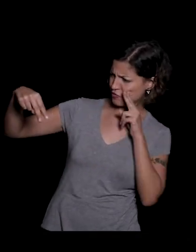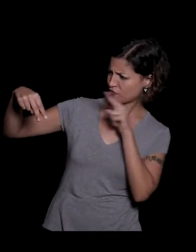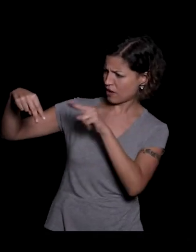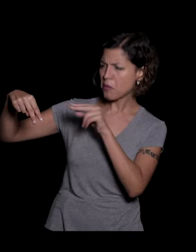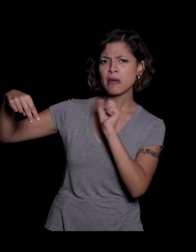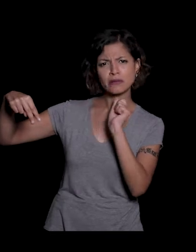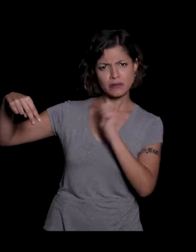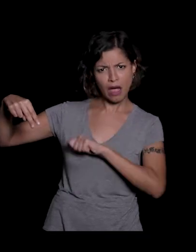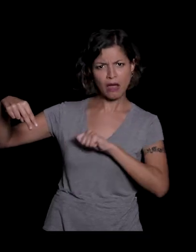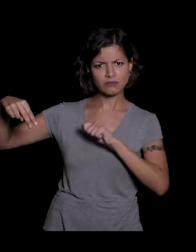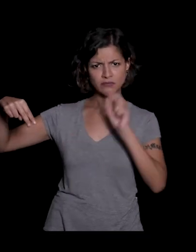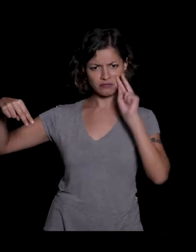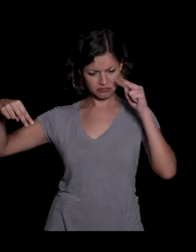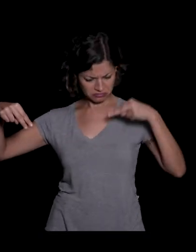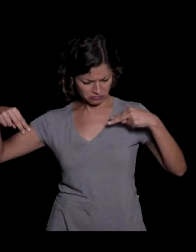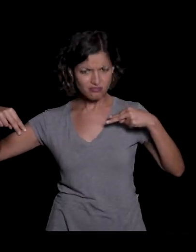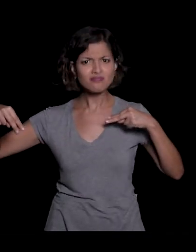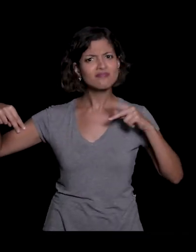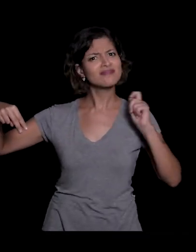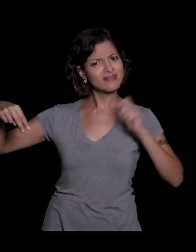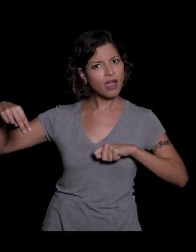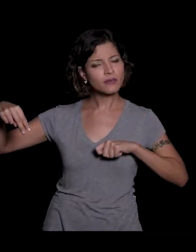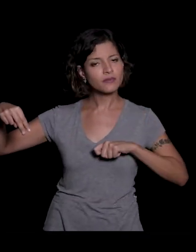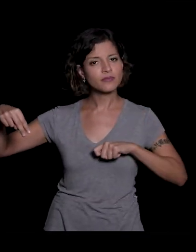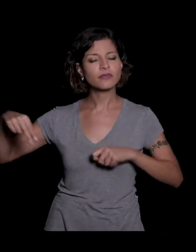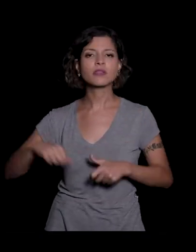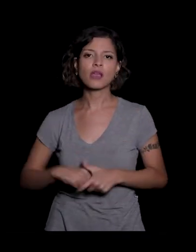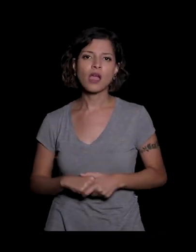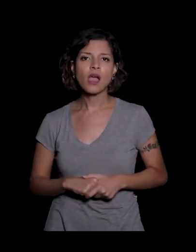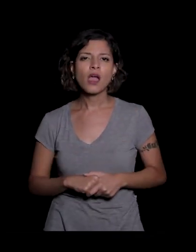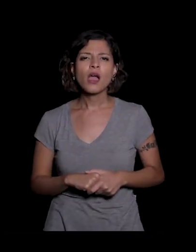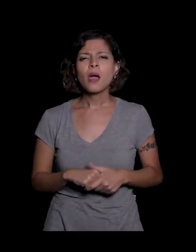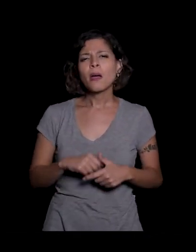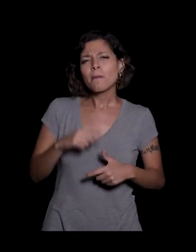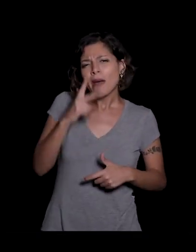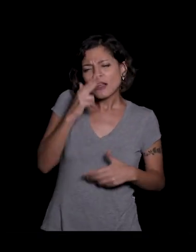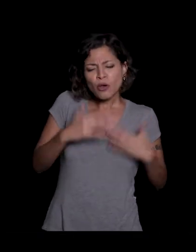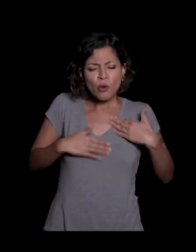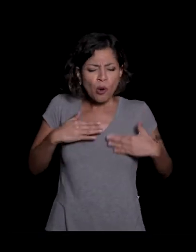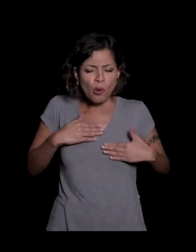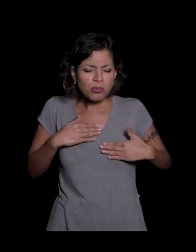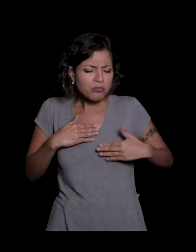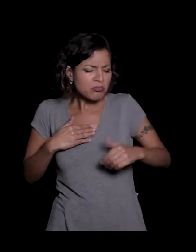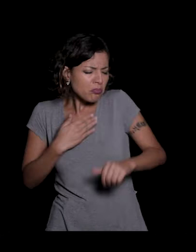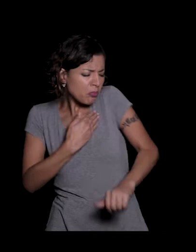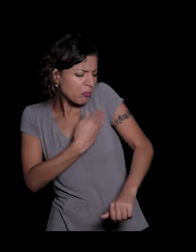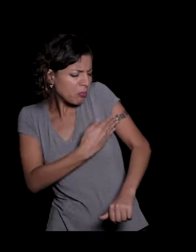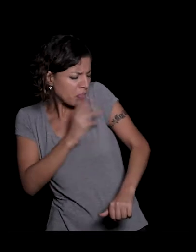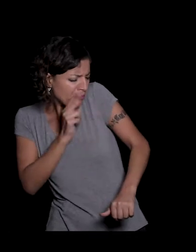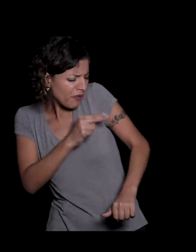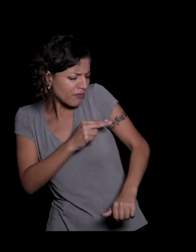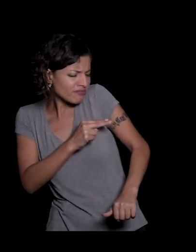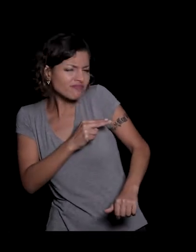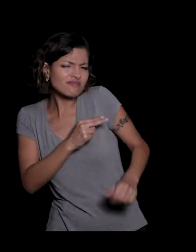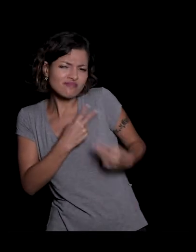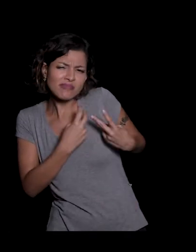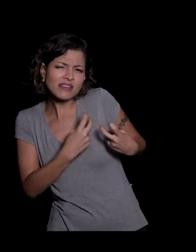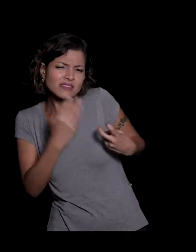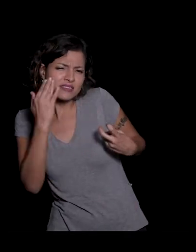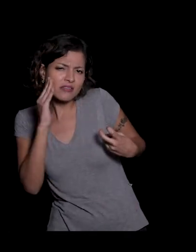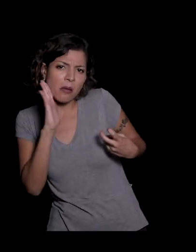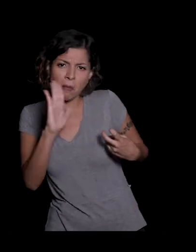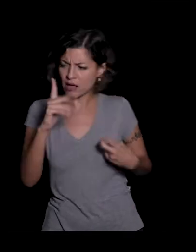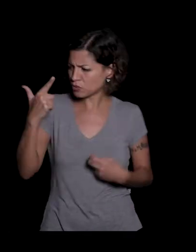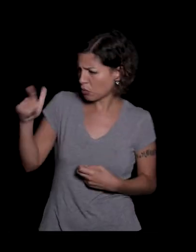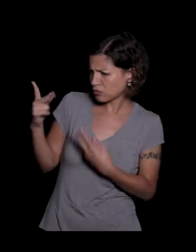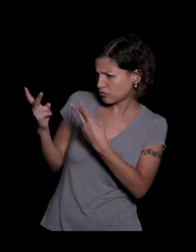não adianta você entender um pedacinho de você se você não entende o outro o povo